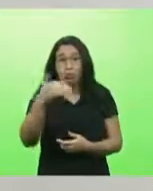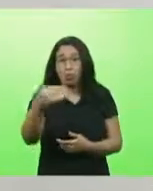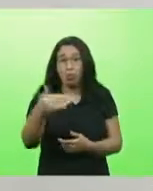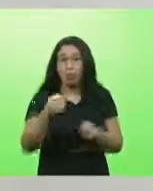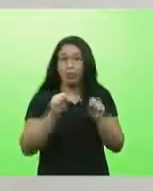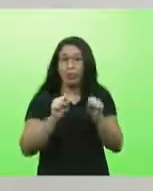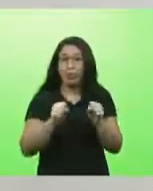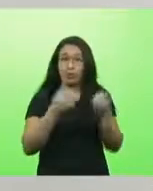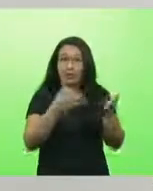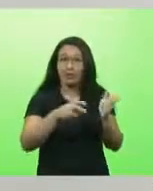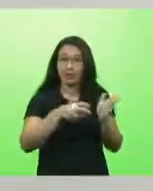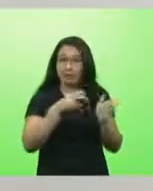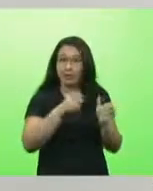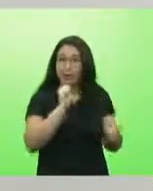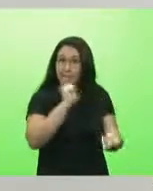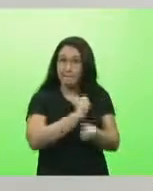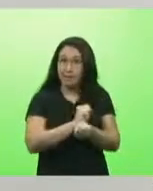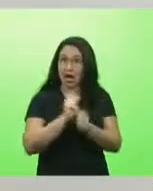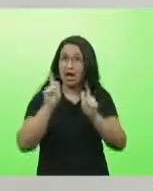caminhoneiro vai parar.